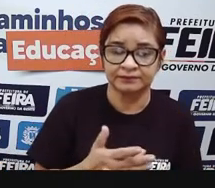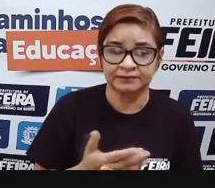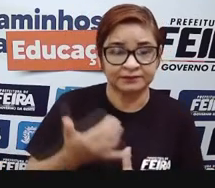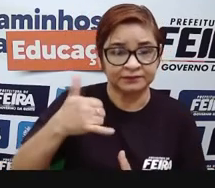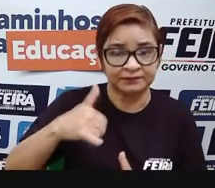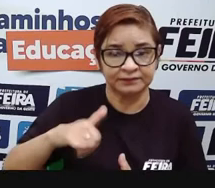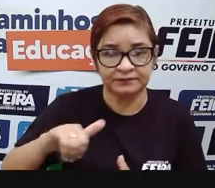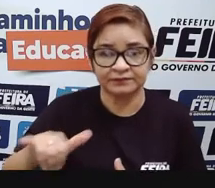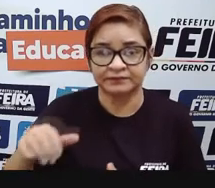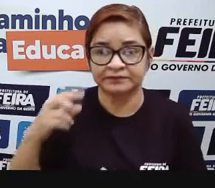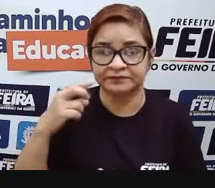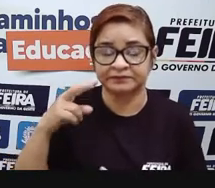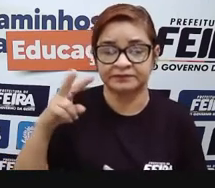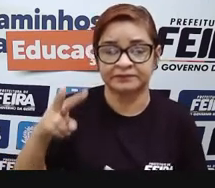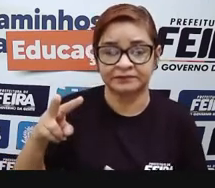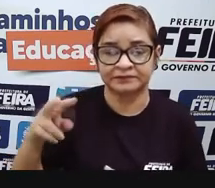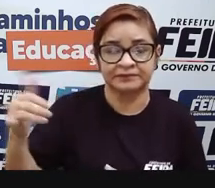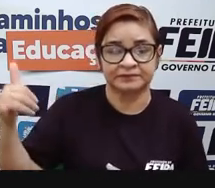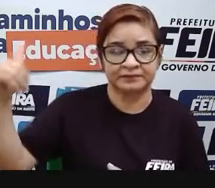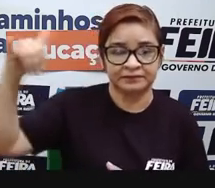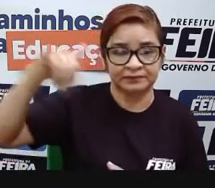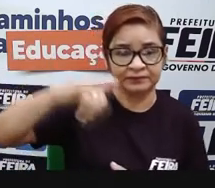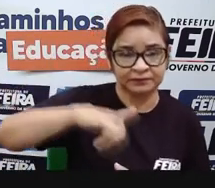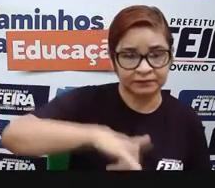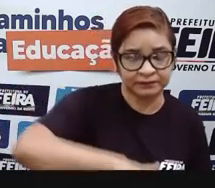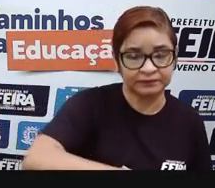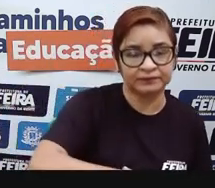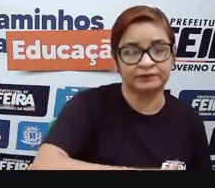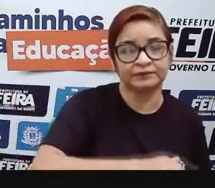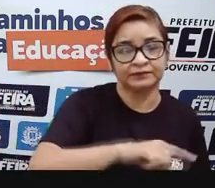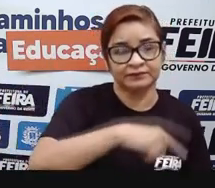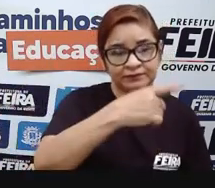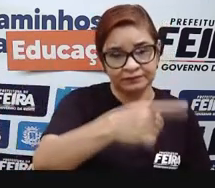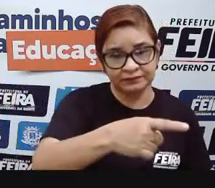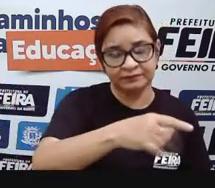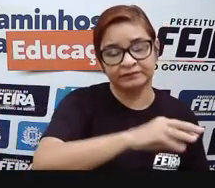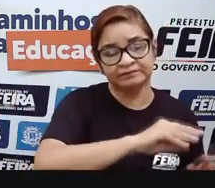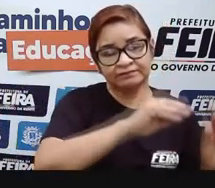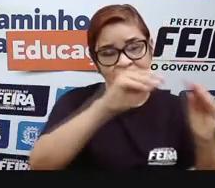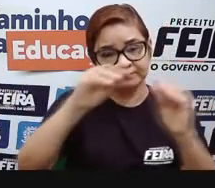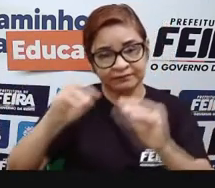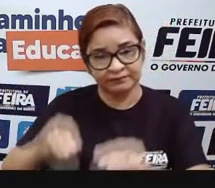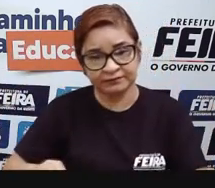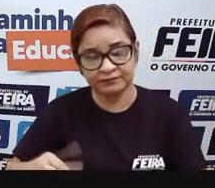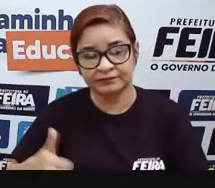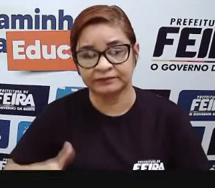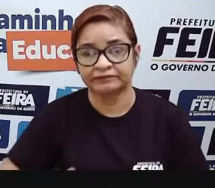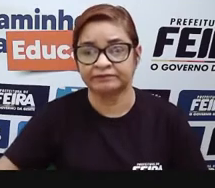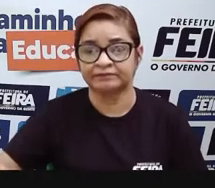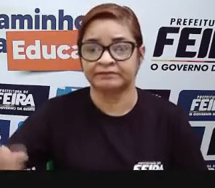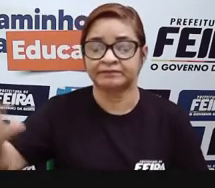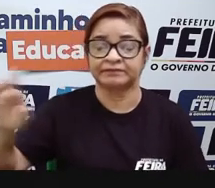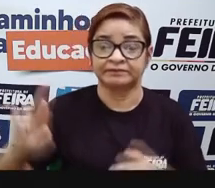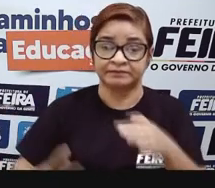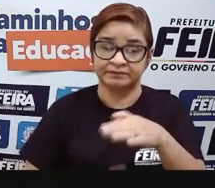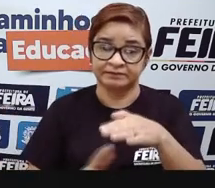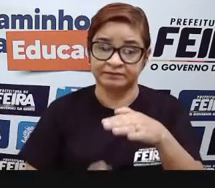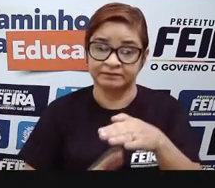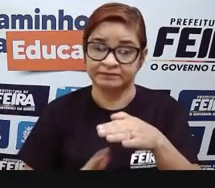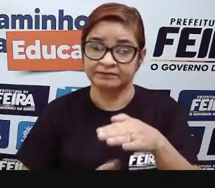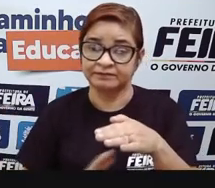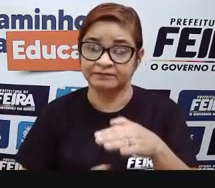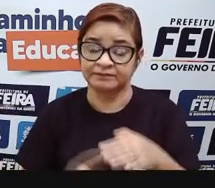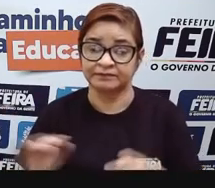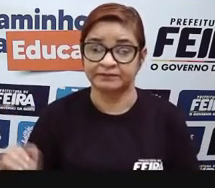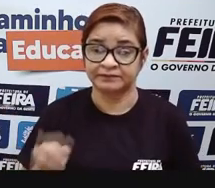com possibilidade de pouso e decolagem de aeronaves, de pequeno e médio porte, um terminal rodoviário, principal